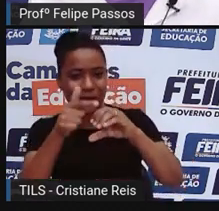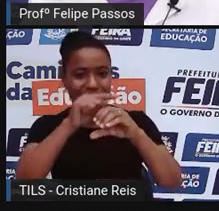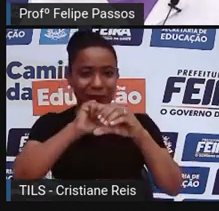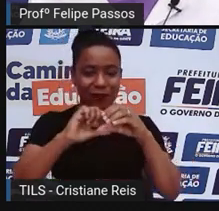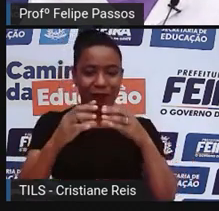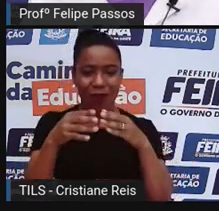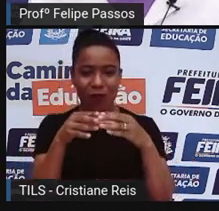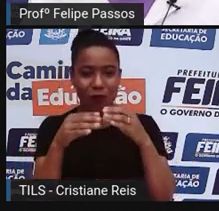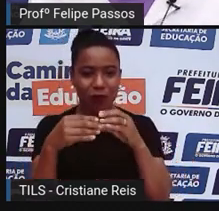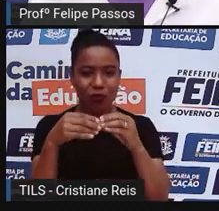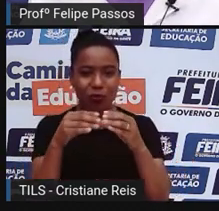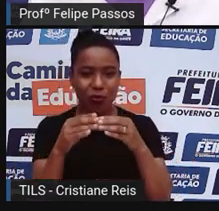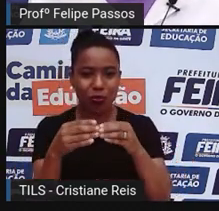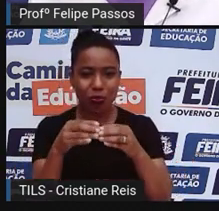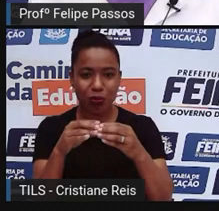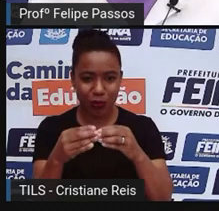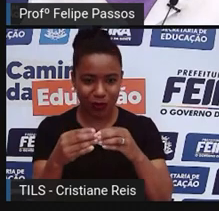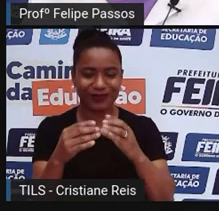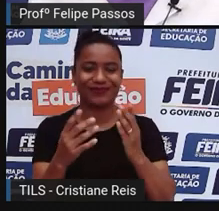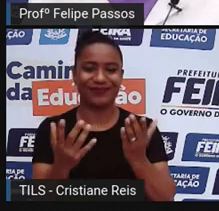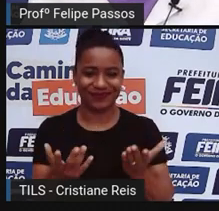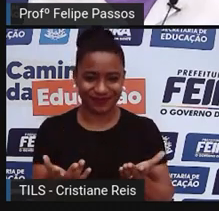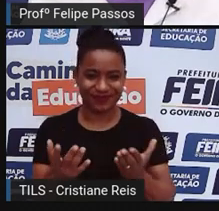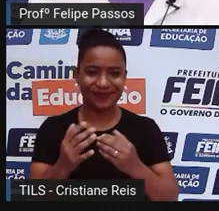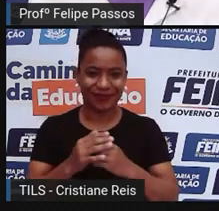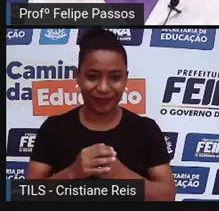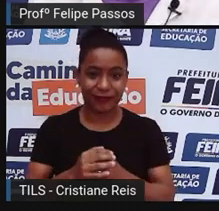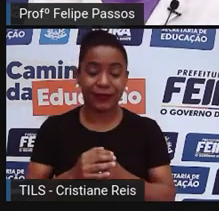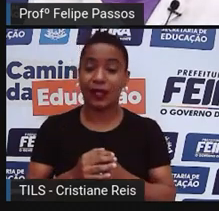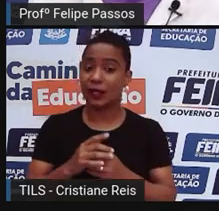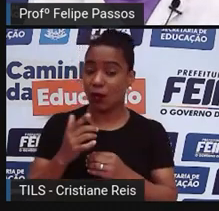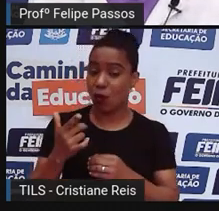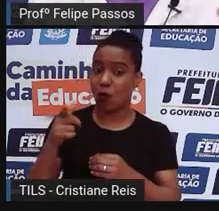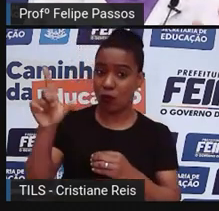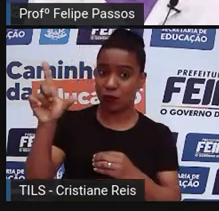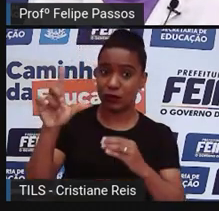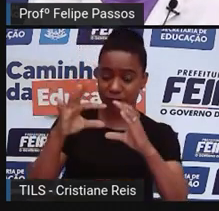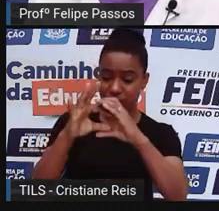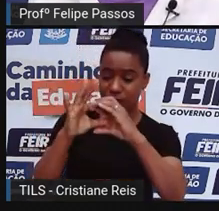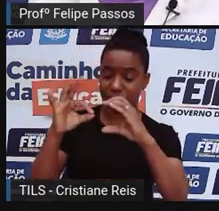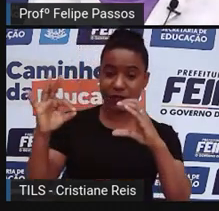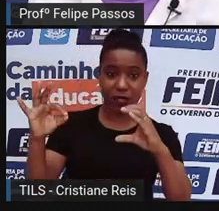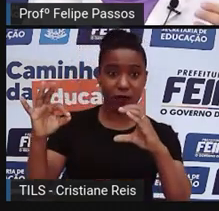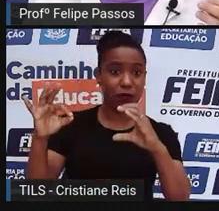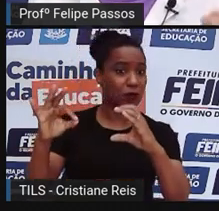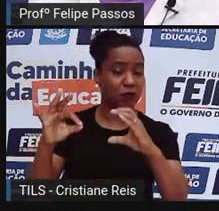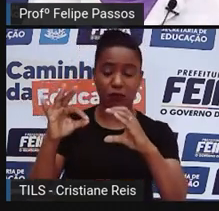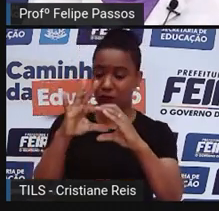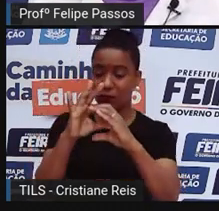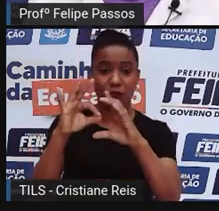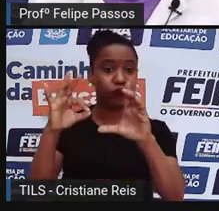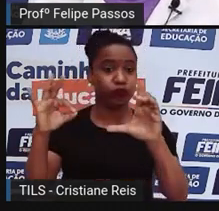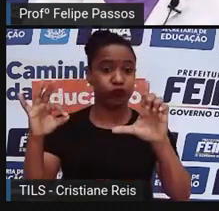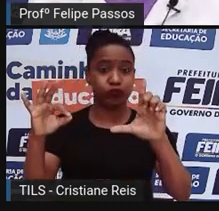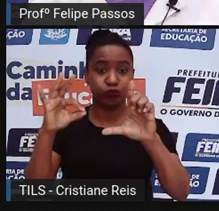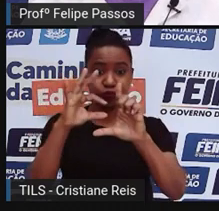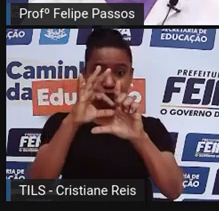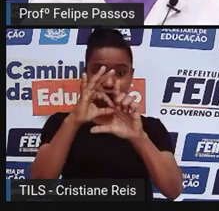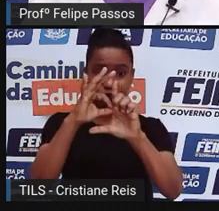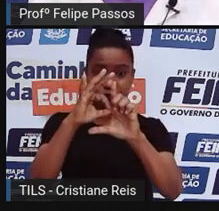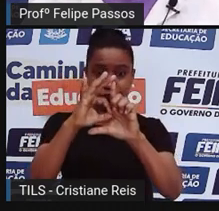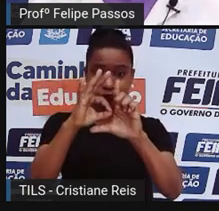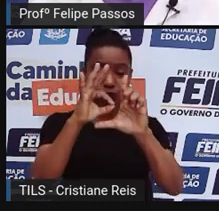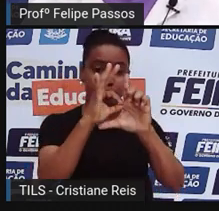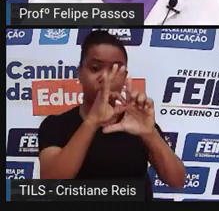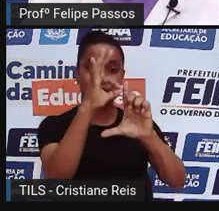dobradinha. Tem uma célula que ela é mais quadrada, ela é mais reta, é a célula vegetal. Então, as